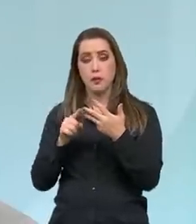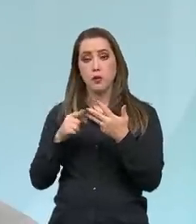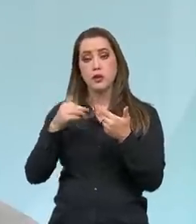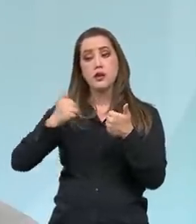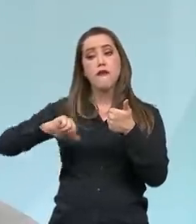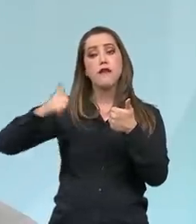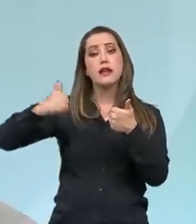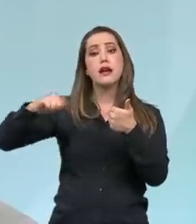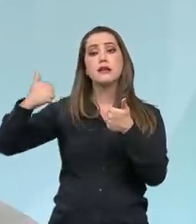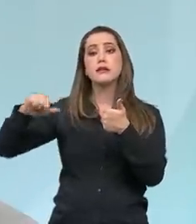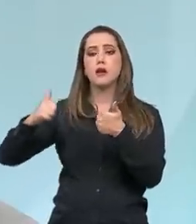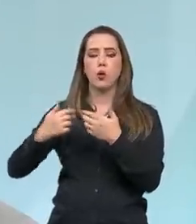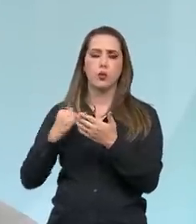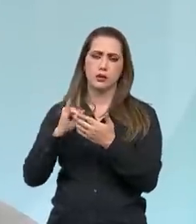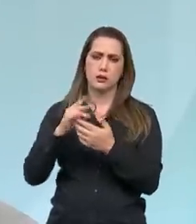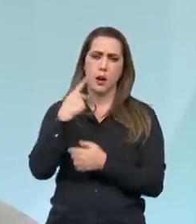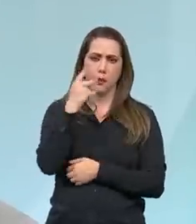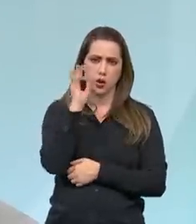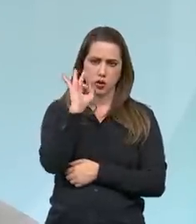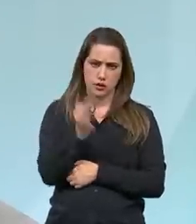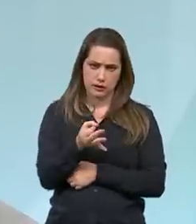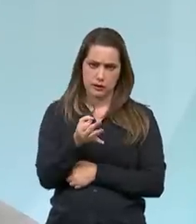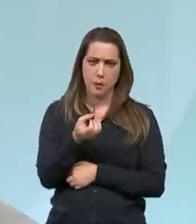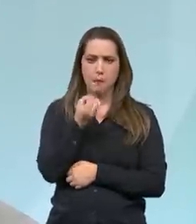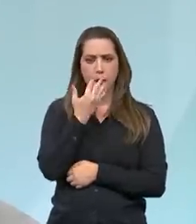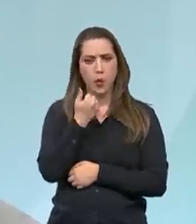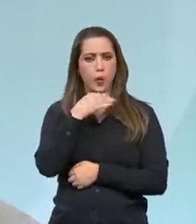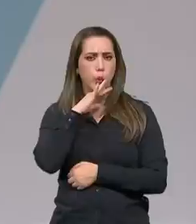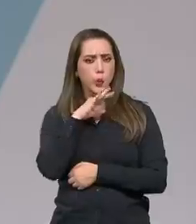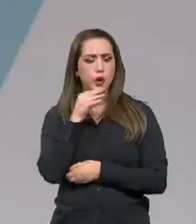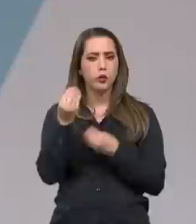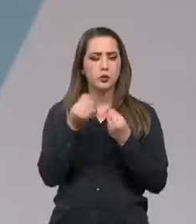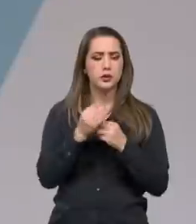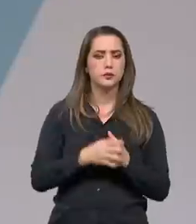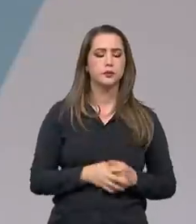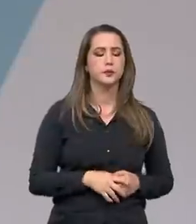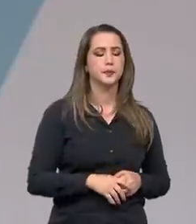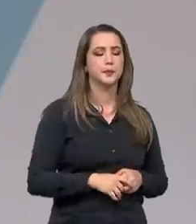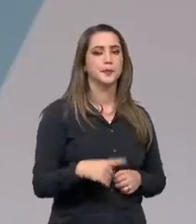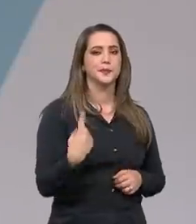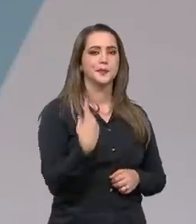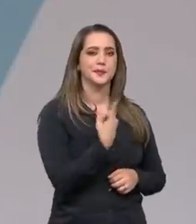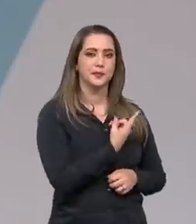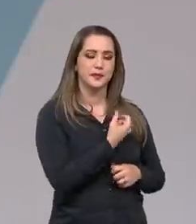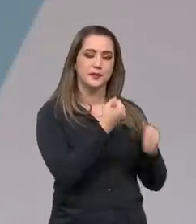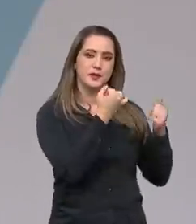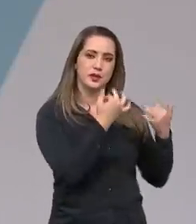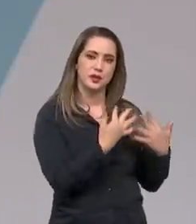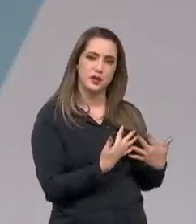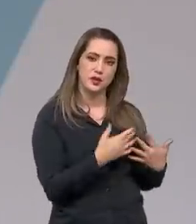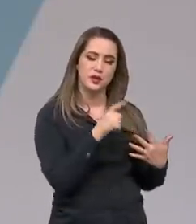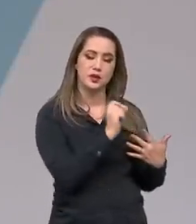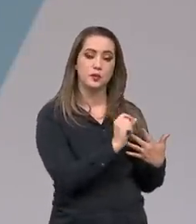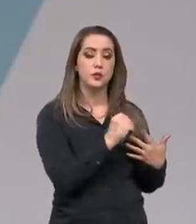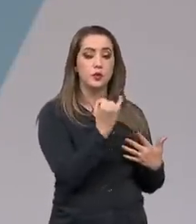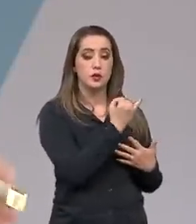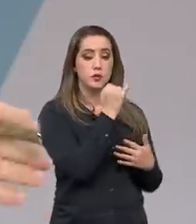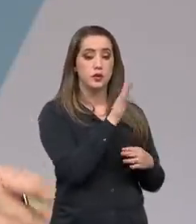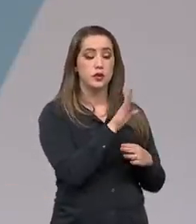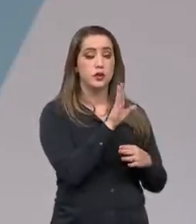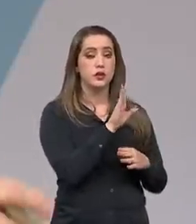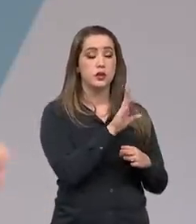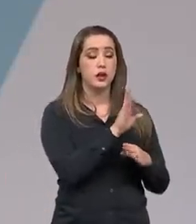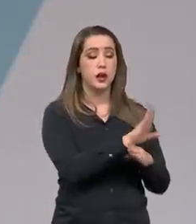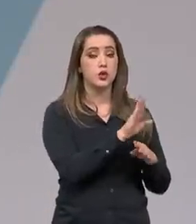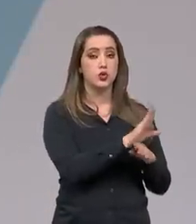funciona. Se a política pública, de fato, produz os resultados que ela prometeu. A gente falou aqui da importância dos auxílios,